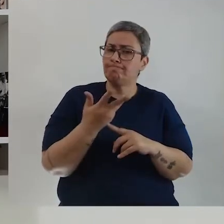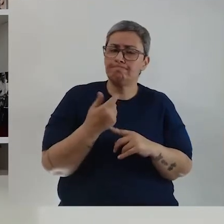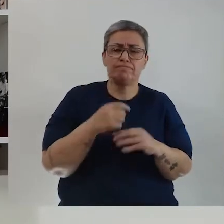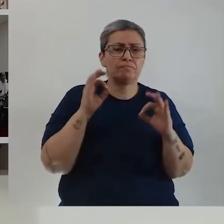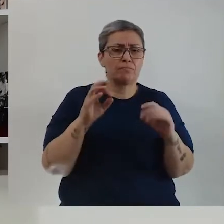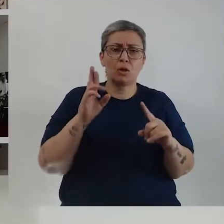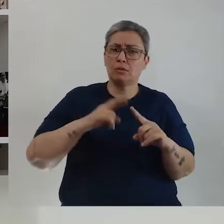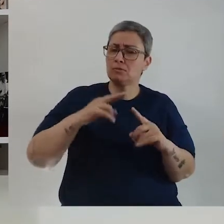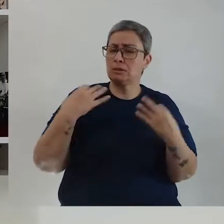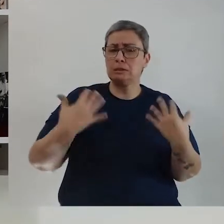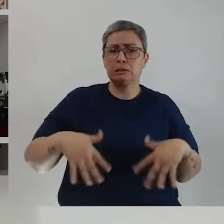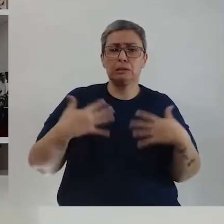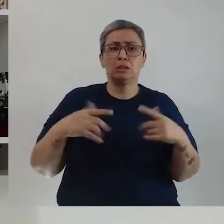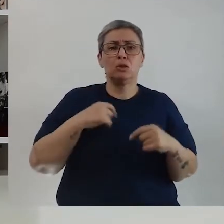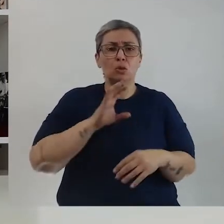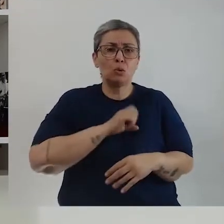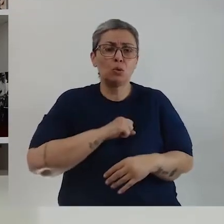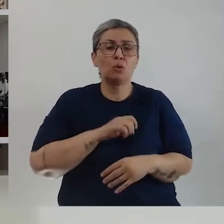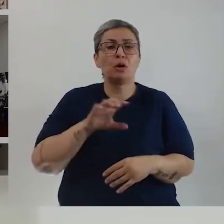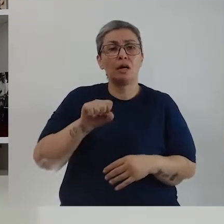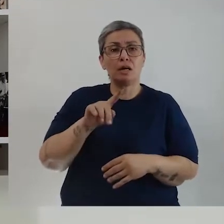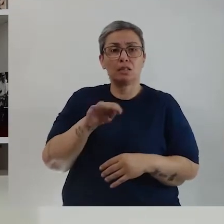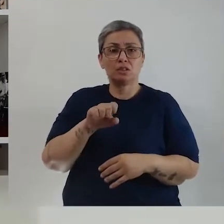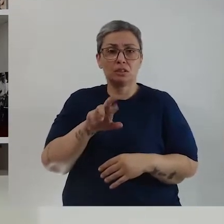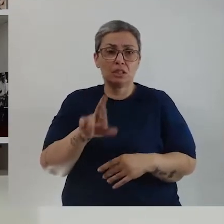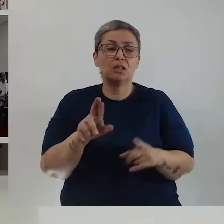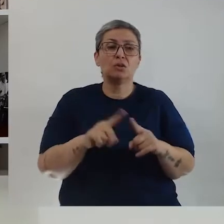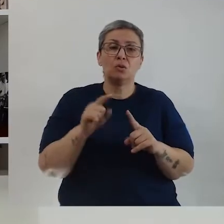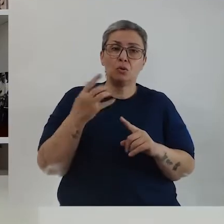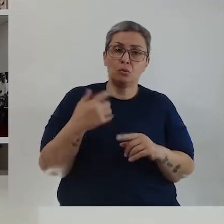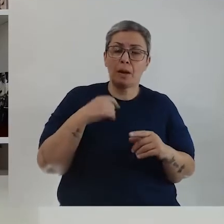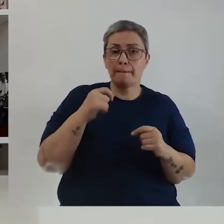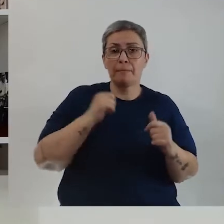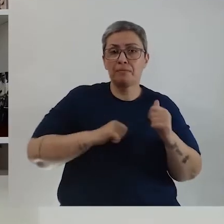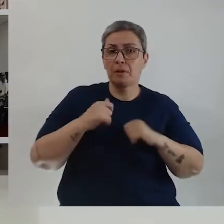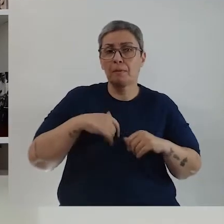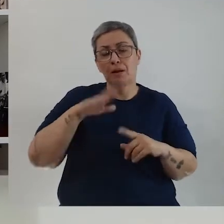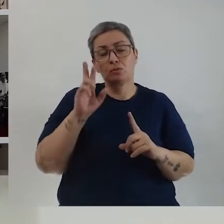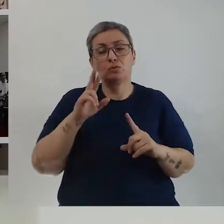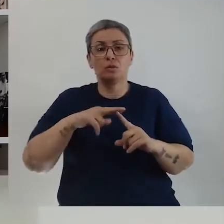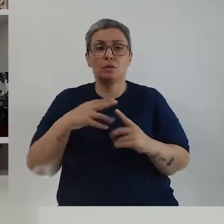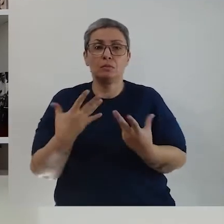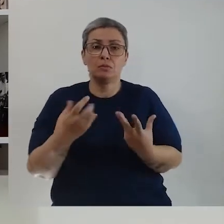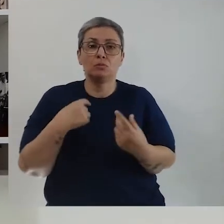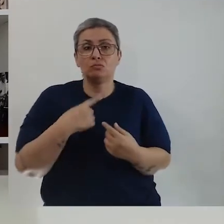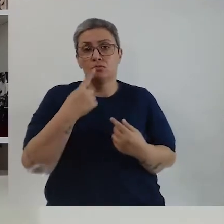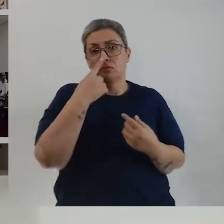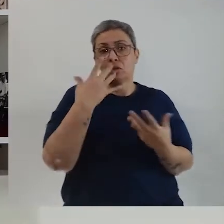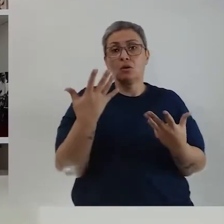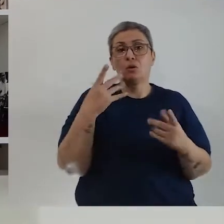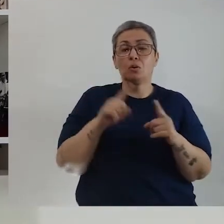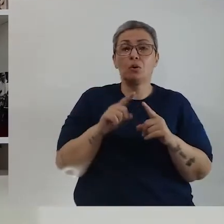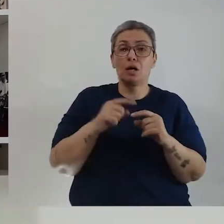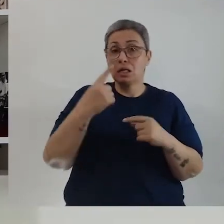Esse artista é uma referência bem grande. E também gosto do Asher, dentre os artistas que eu... Que é uma das referências, assim.